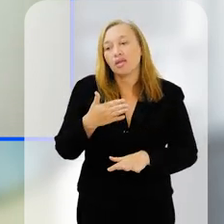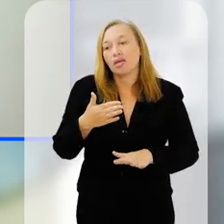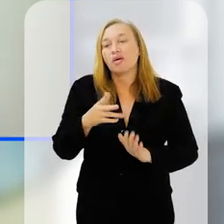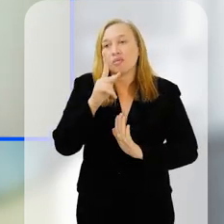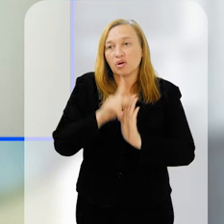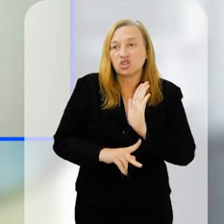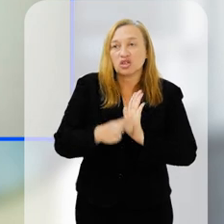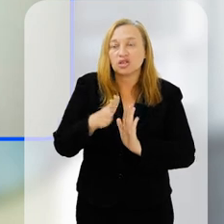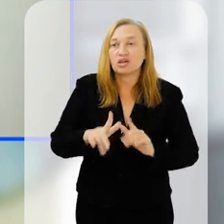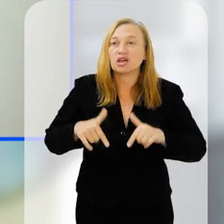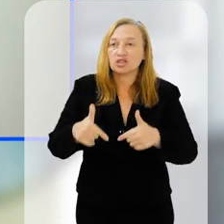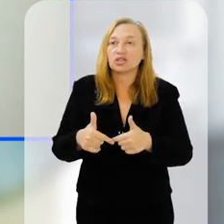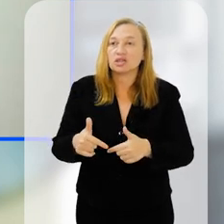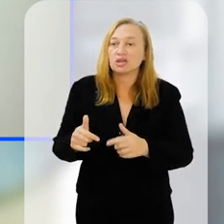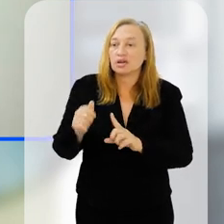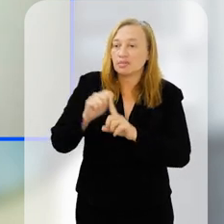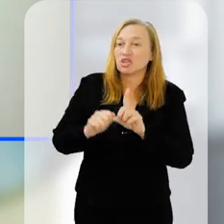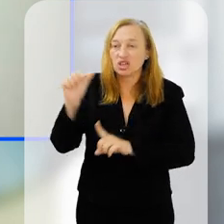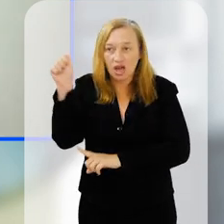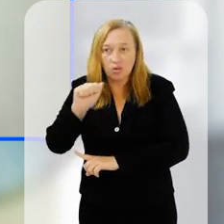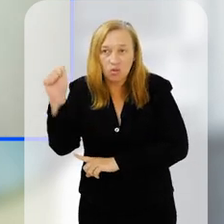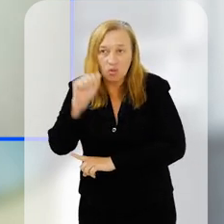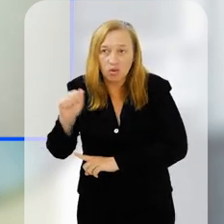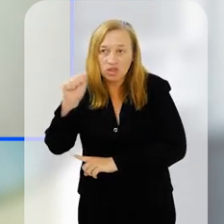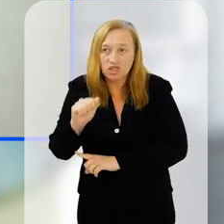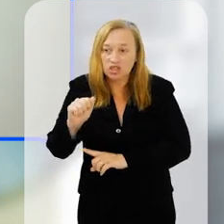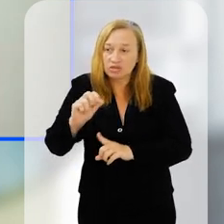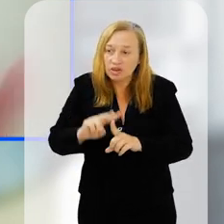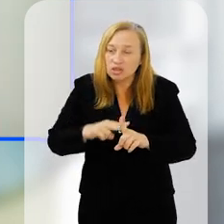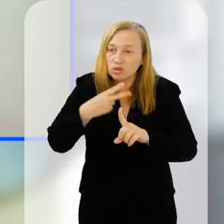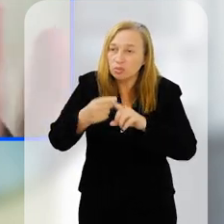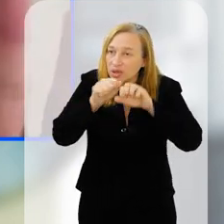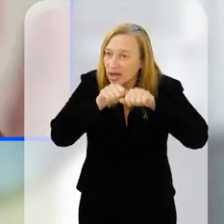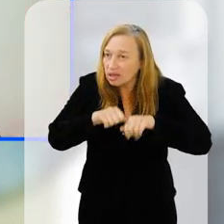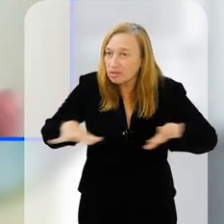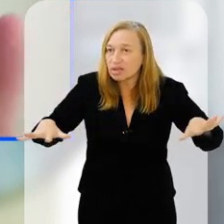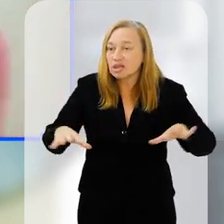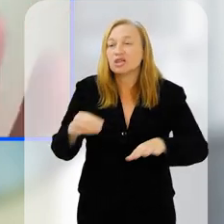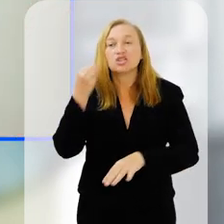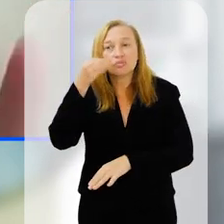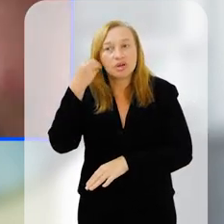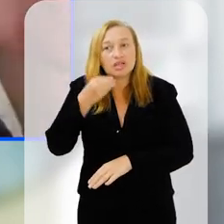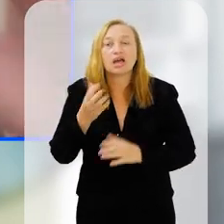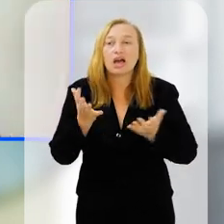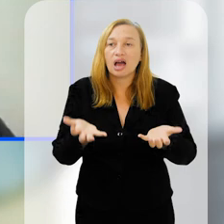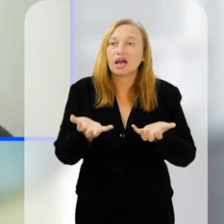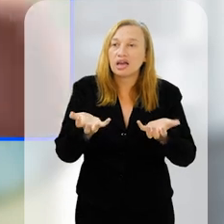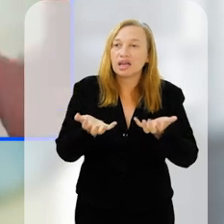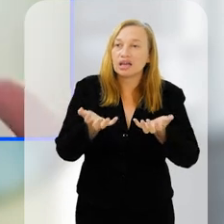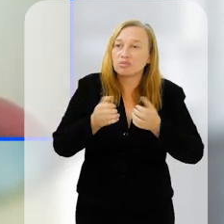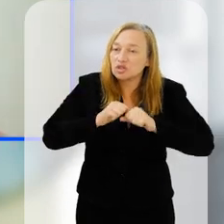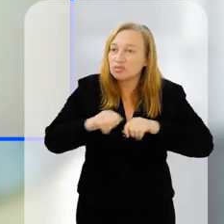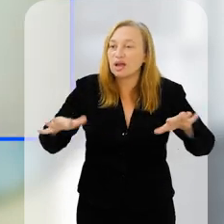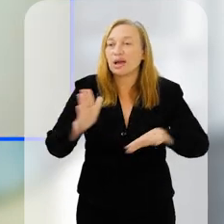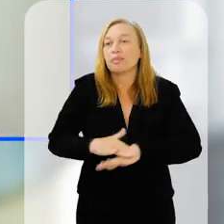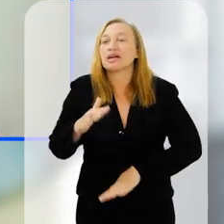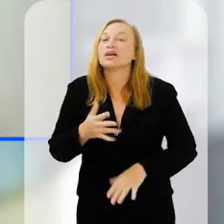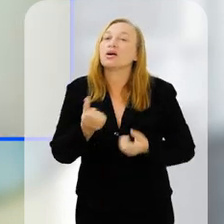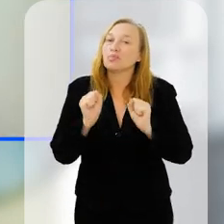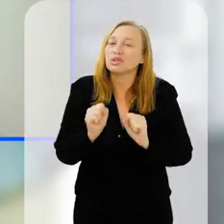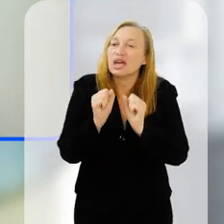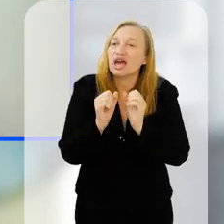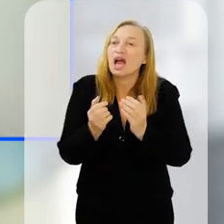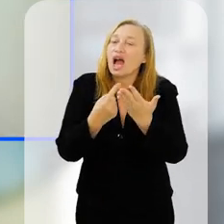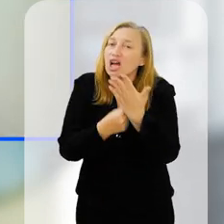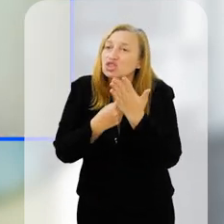da melhor forma possível agora já em agosto. A gente está então replicando experimentos que foram feitos ao longo de 20 anos, agora a gente quer fazer isso em grande escala. se